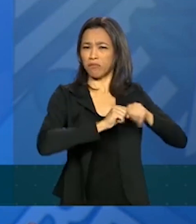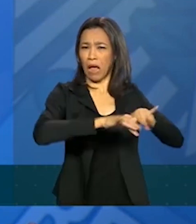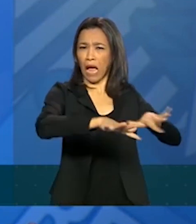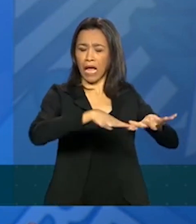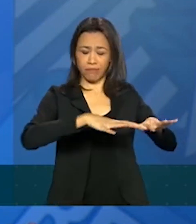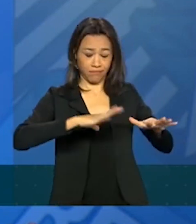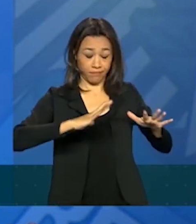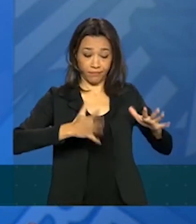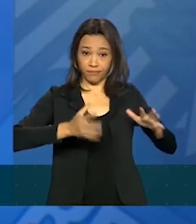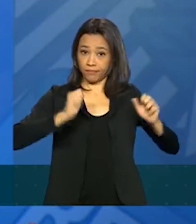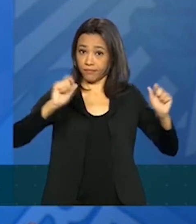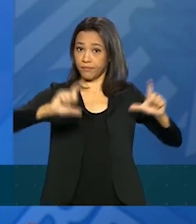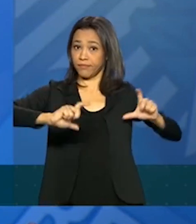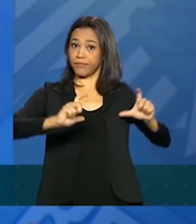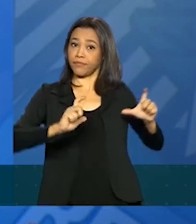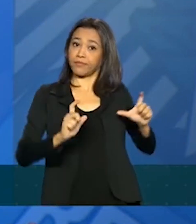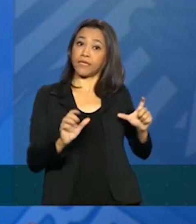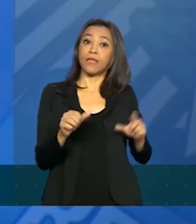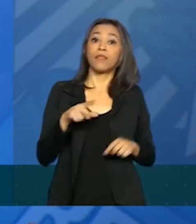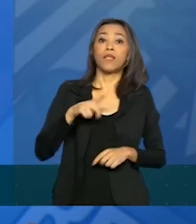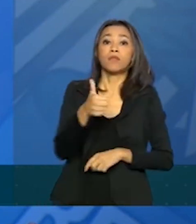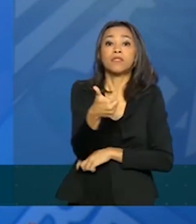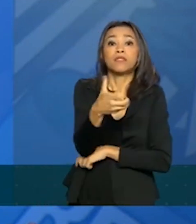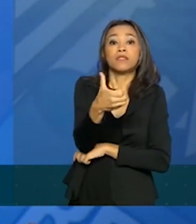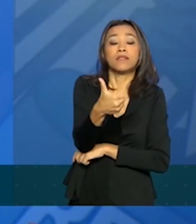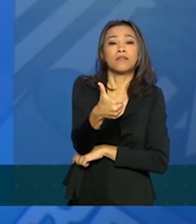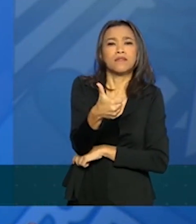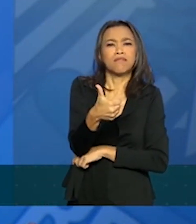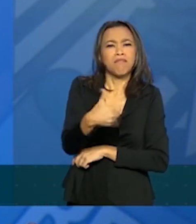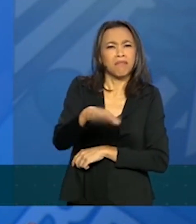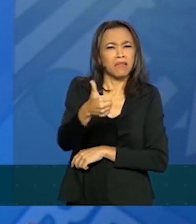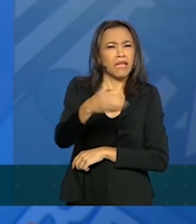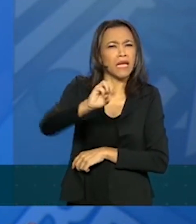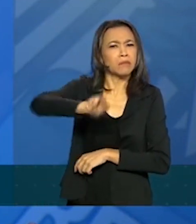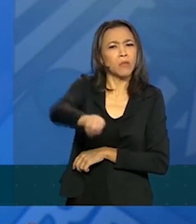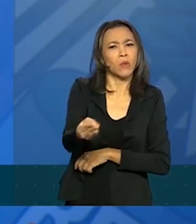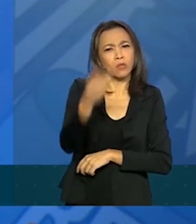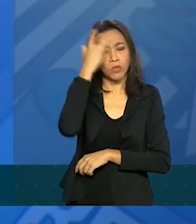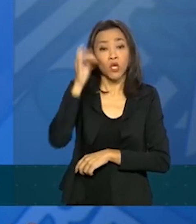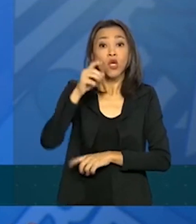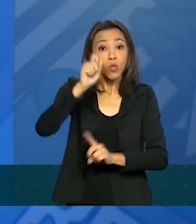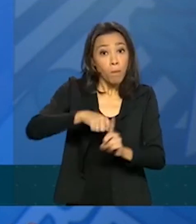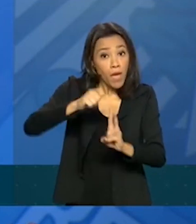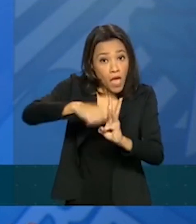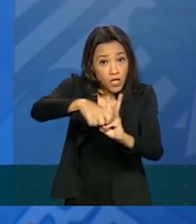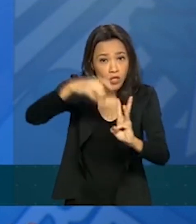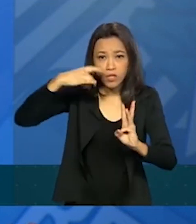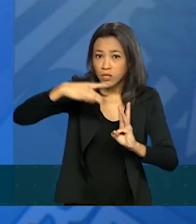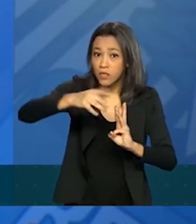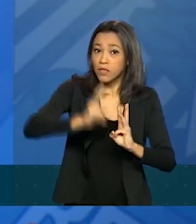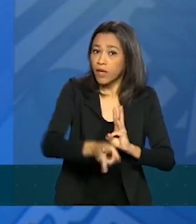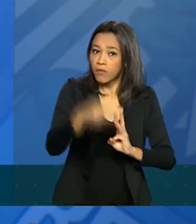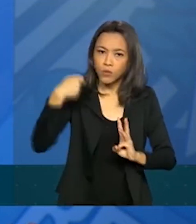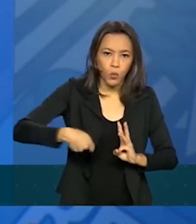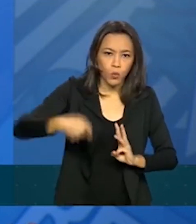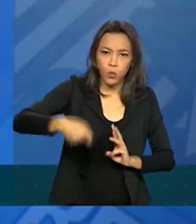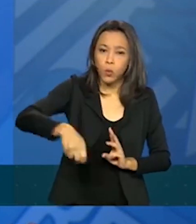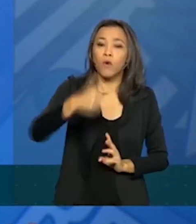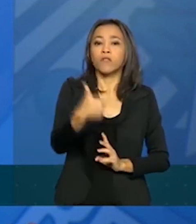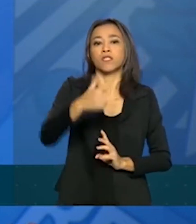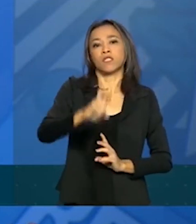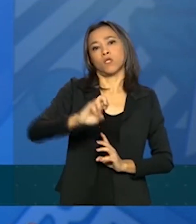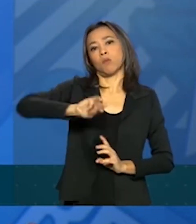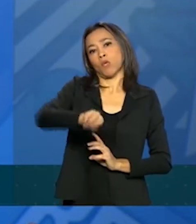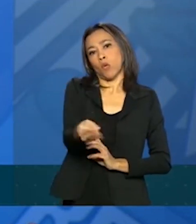dezenas de milhões de pessoas, só a Caixa Econômica Federal paga todo mês 25 milhões de